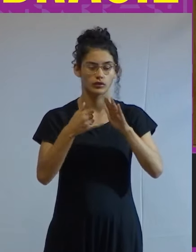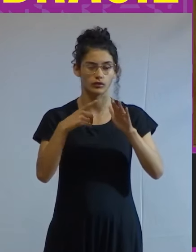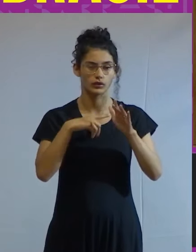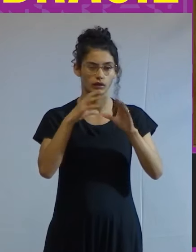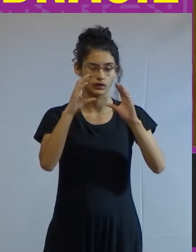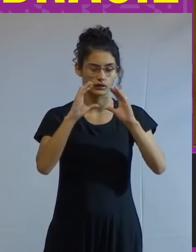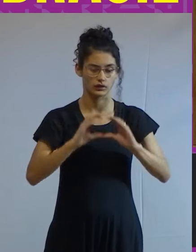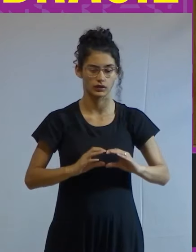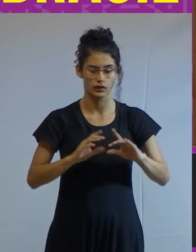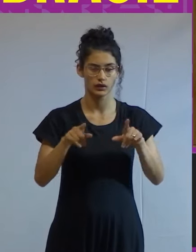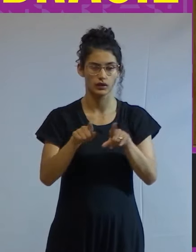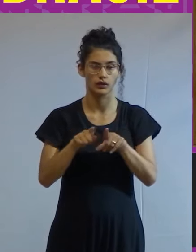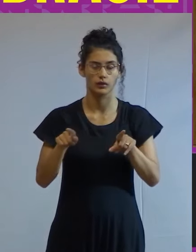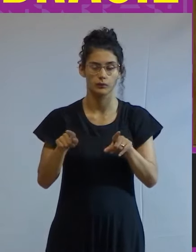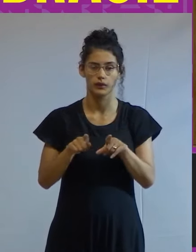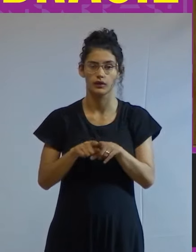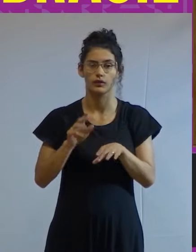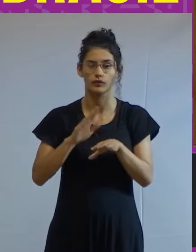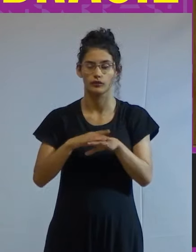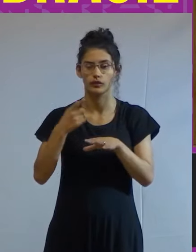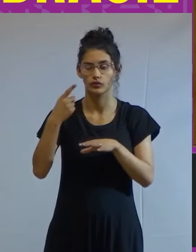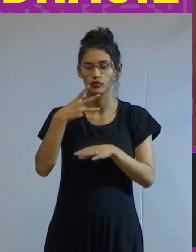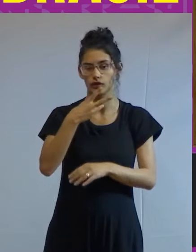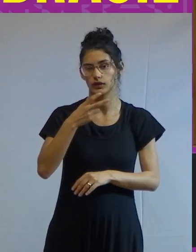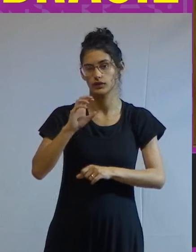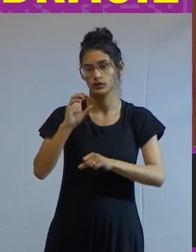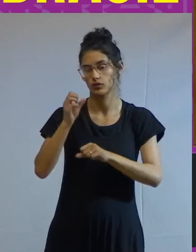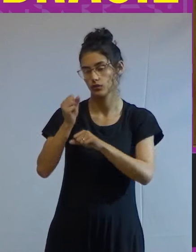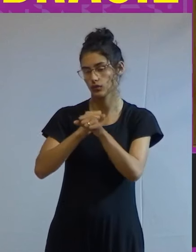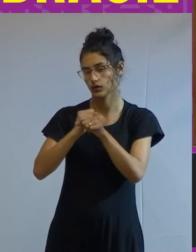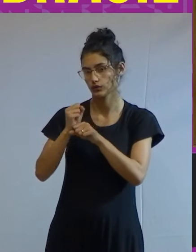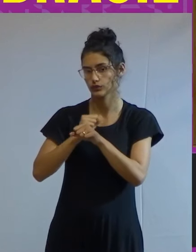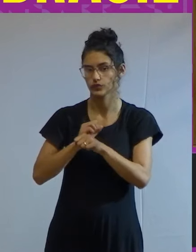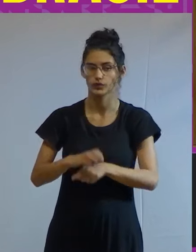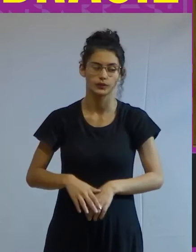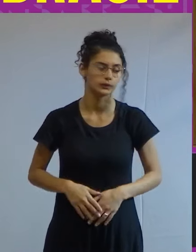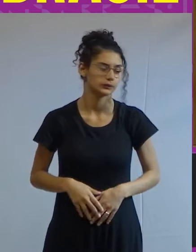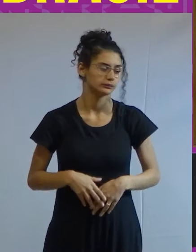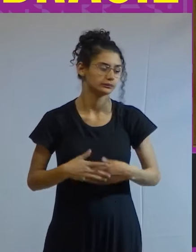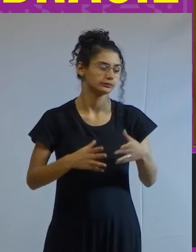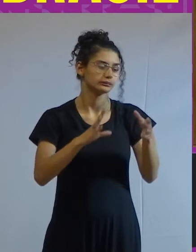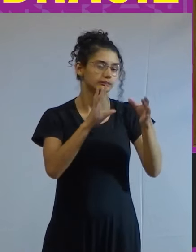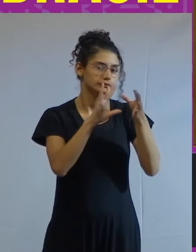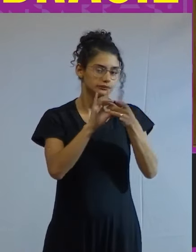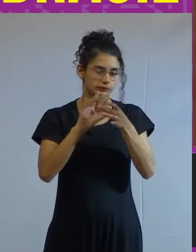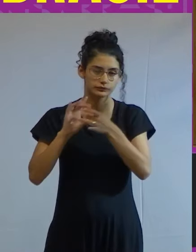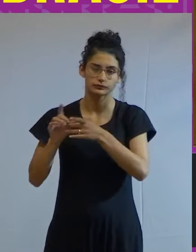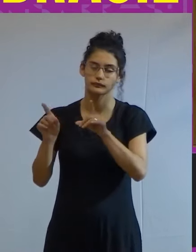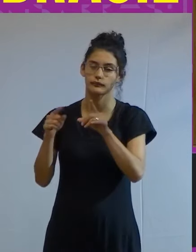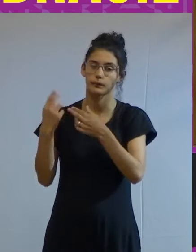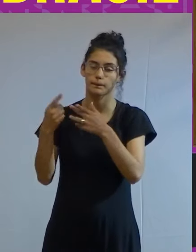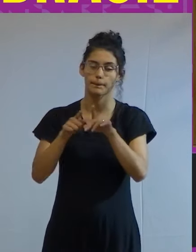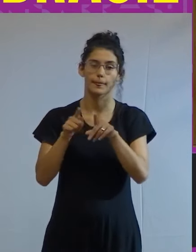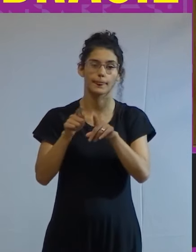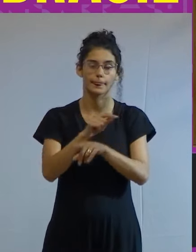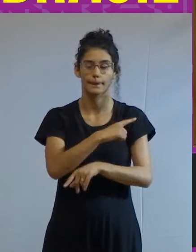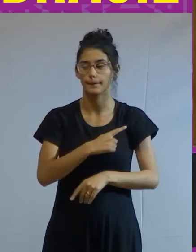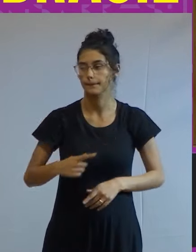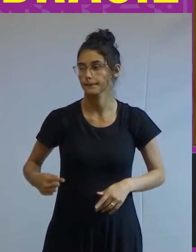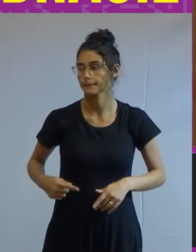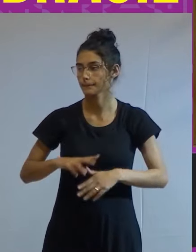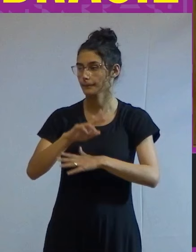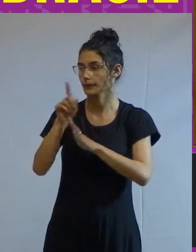cidadã e que por sinal fez ontem 35 anos nesse contexto mesmo aqueles governos menos